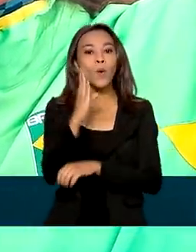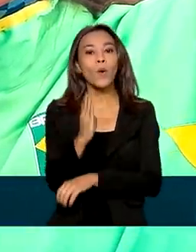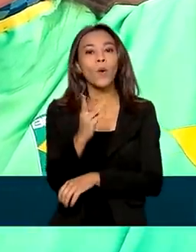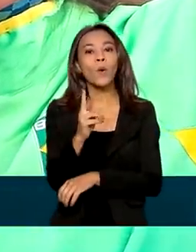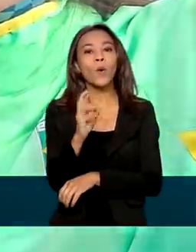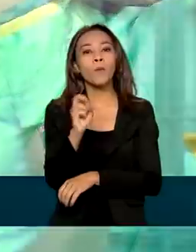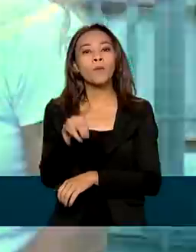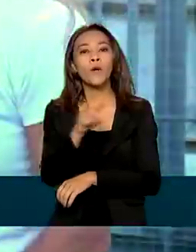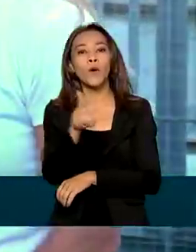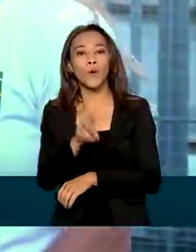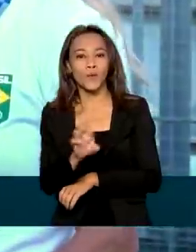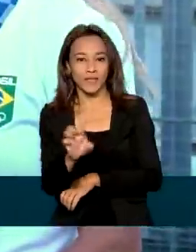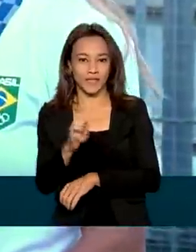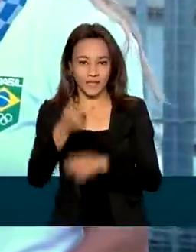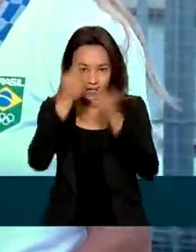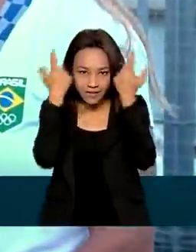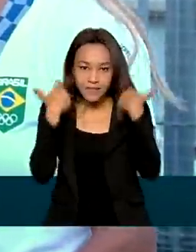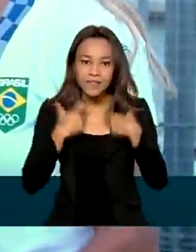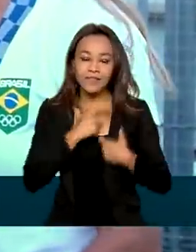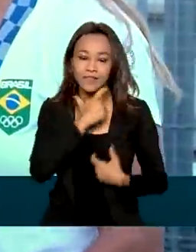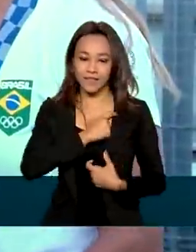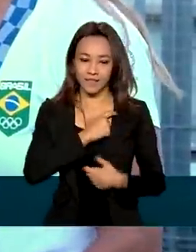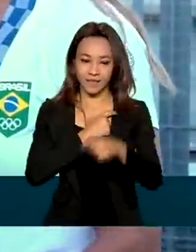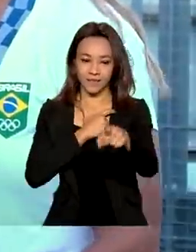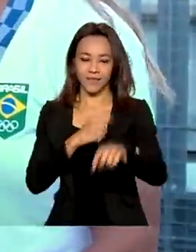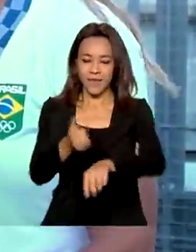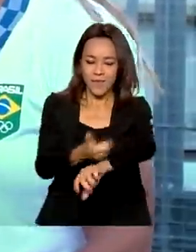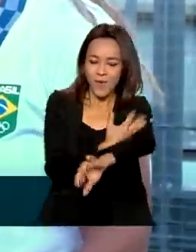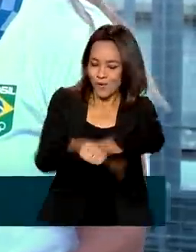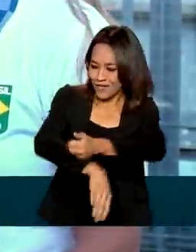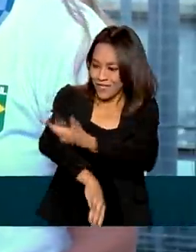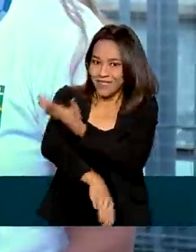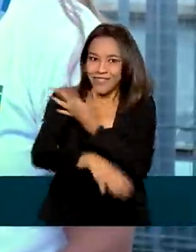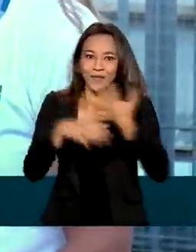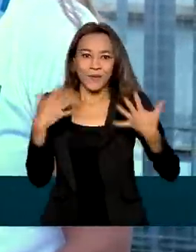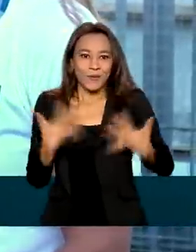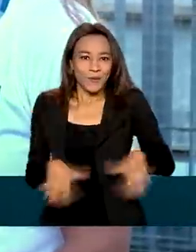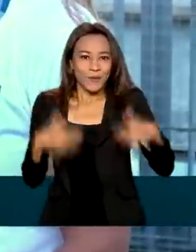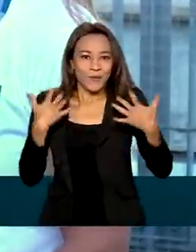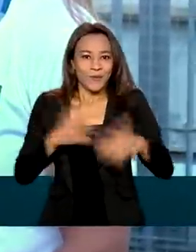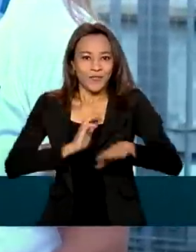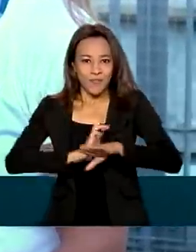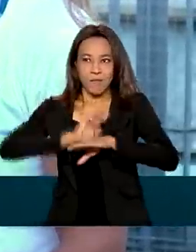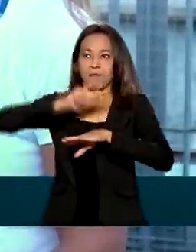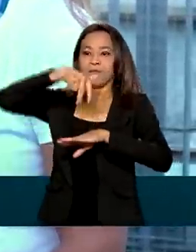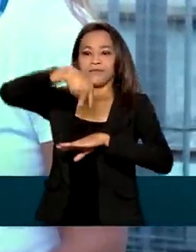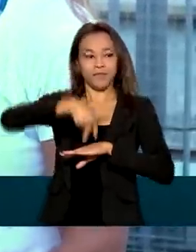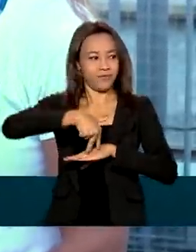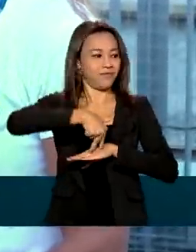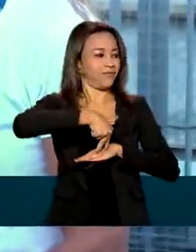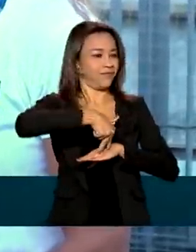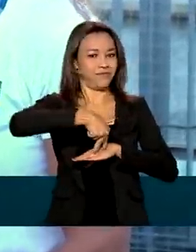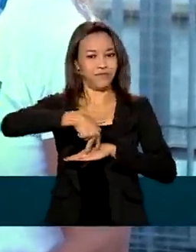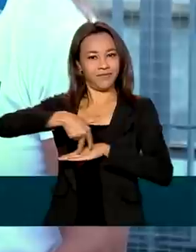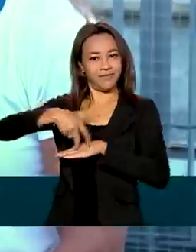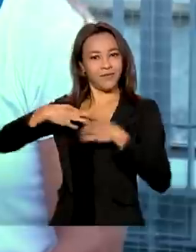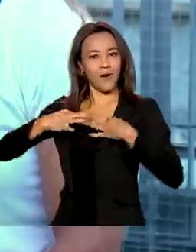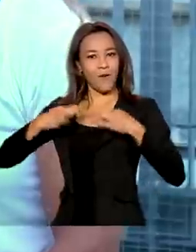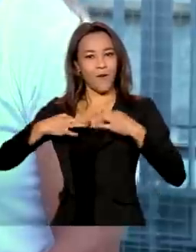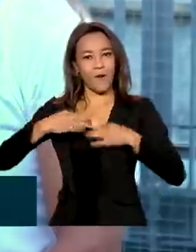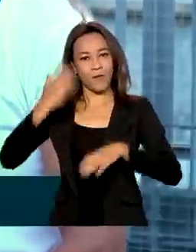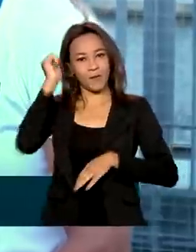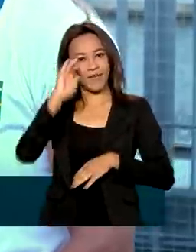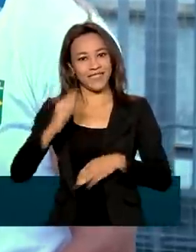Jogos de Tóquio. Uma emoção gigantesca. É difícil descrever o sentimento de subir no pódio com o uniforme do Brasil